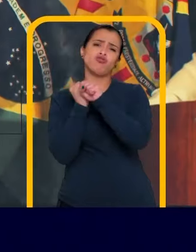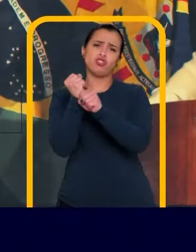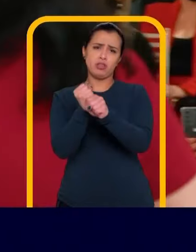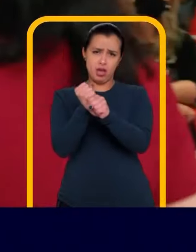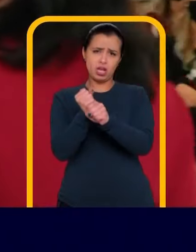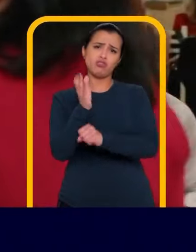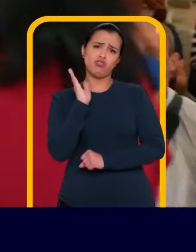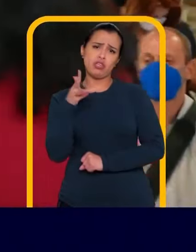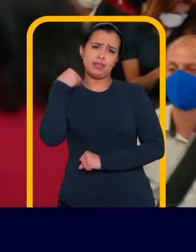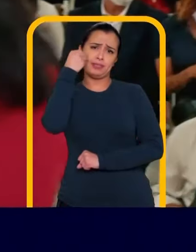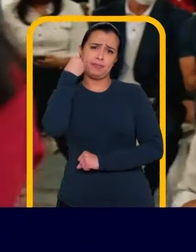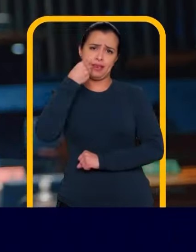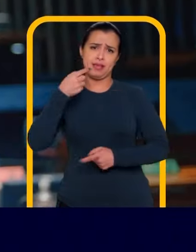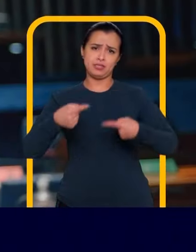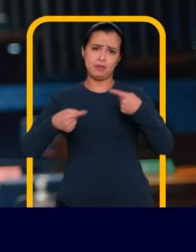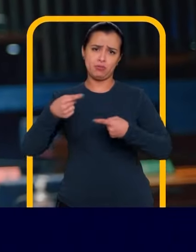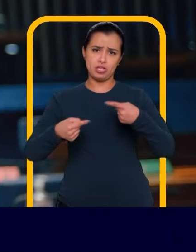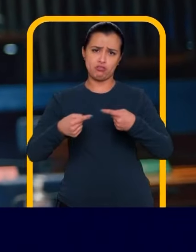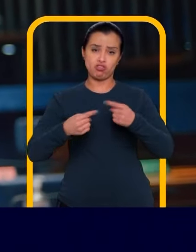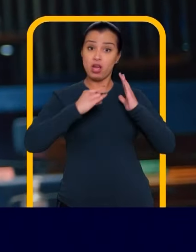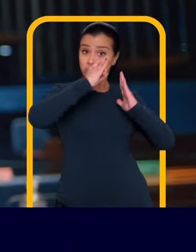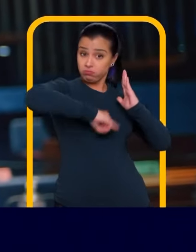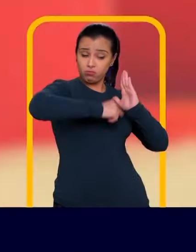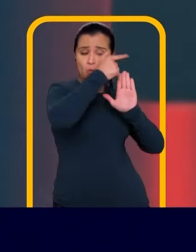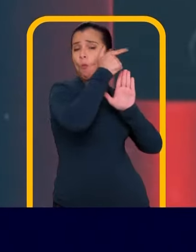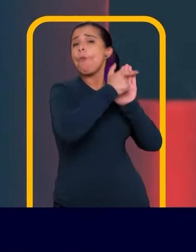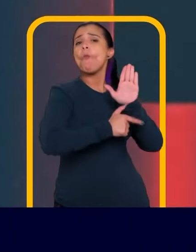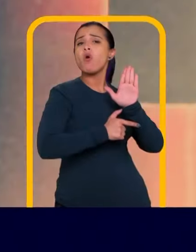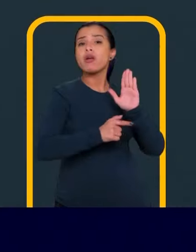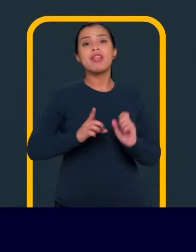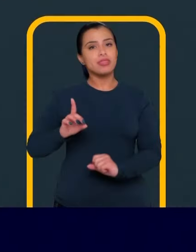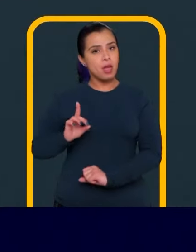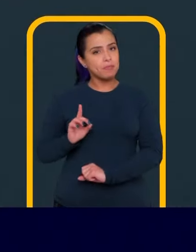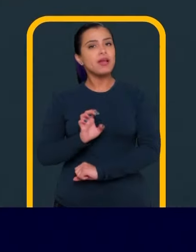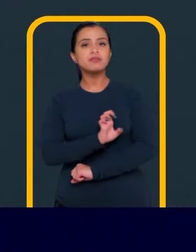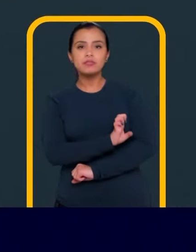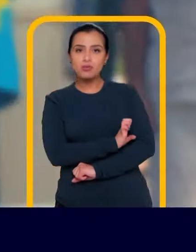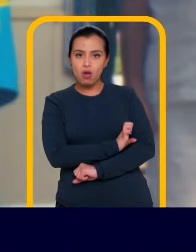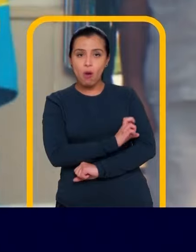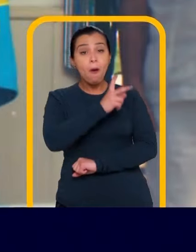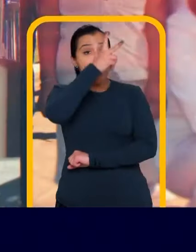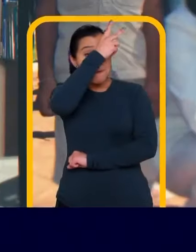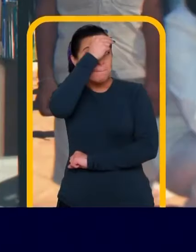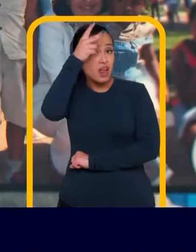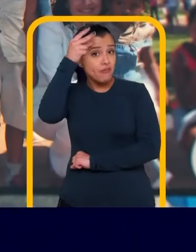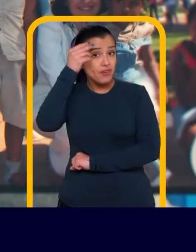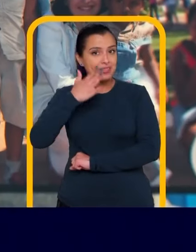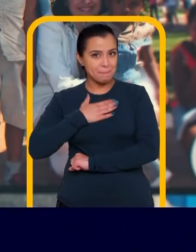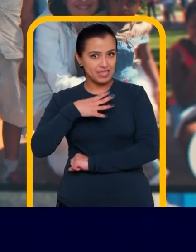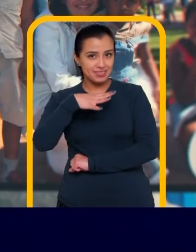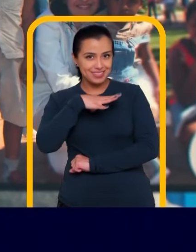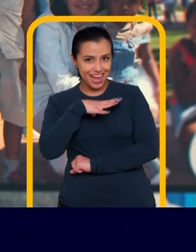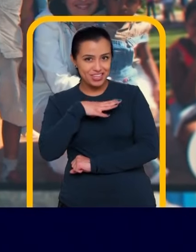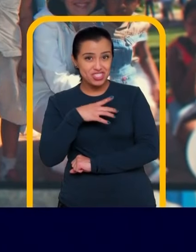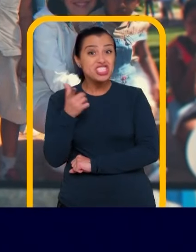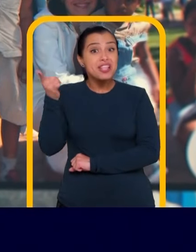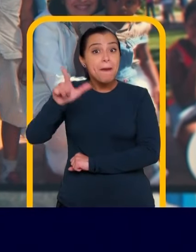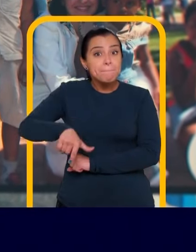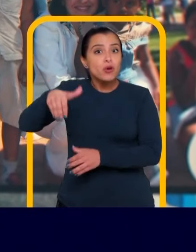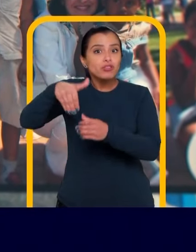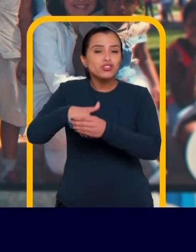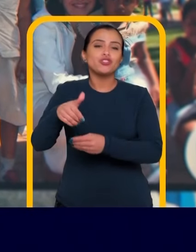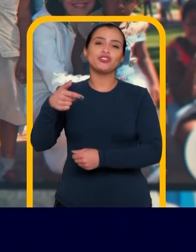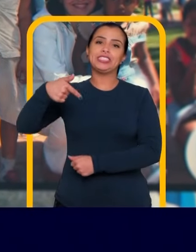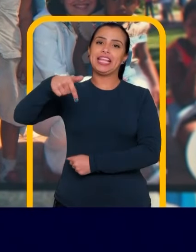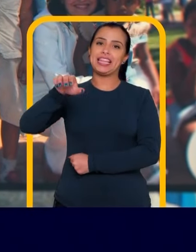20 anos trabalhando na política Sou ficha limpa Fui deputada estadual Prefeita da minha cidade Reeleita com